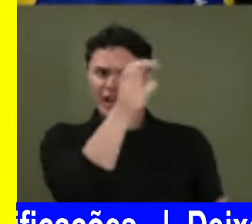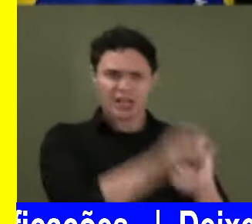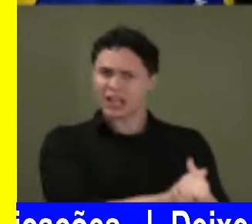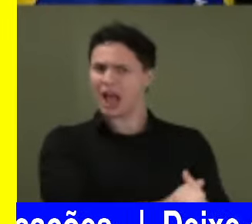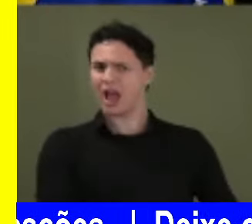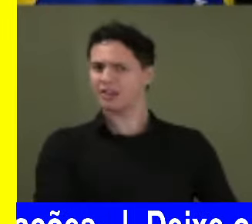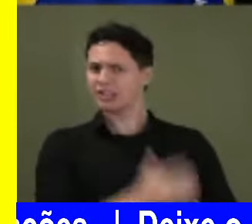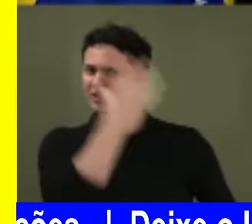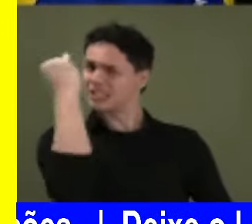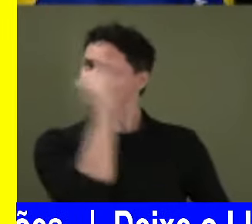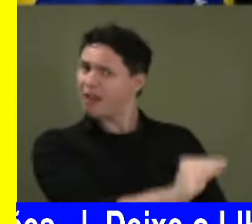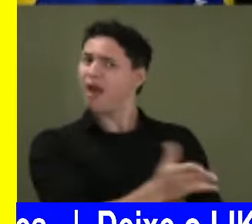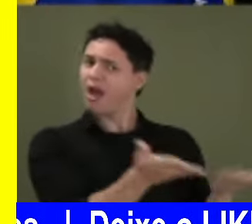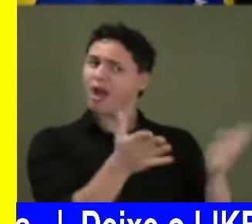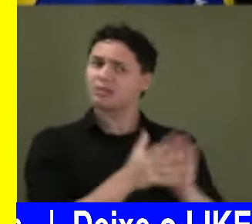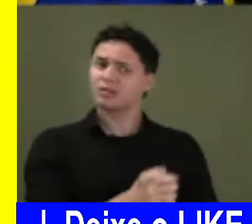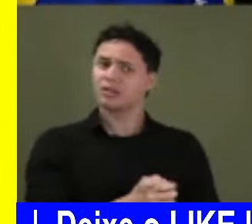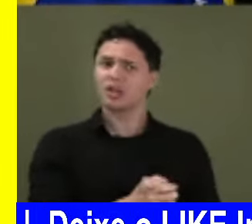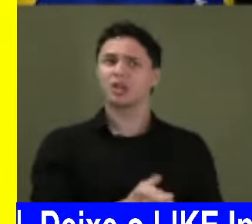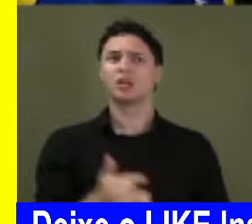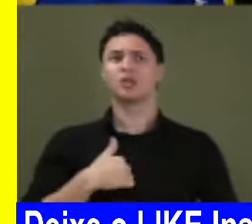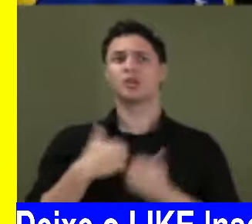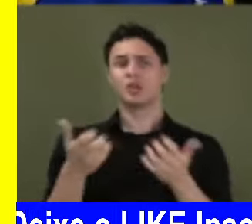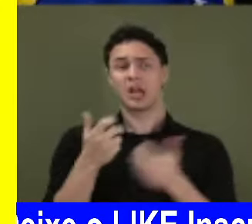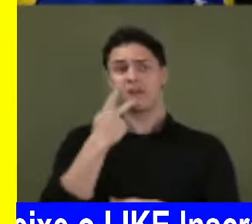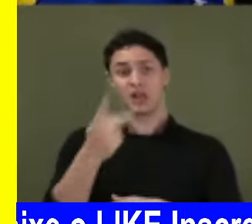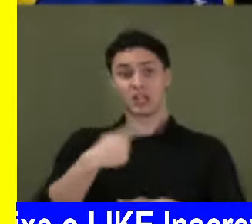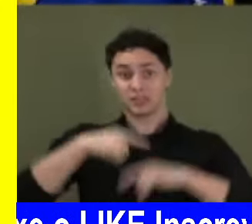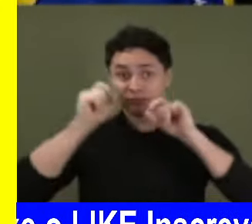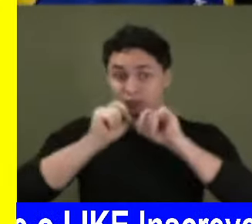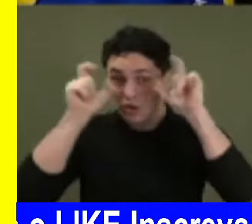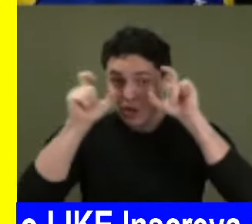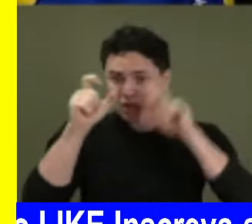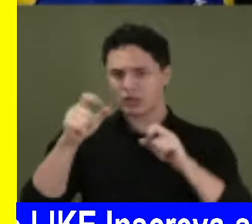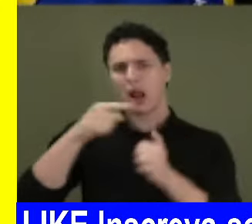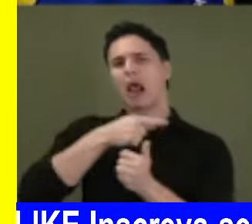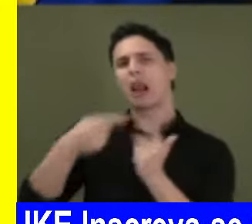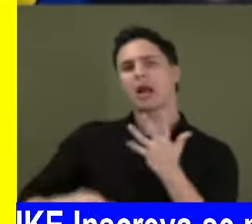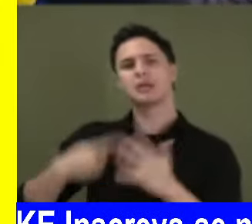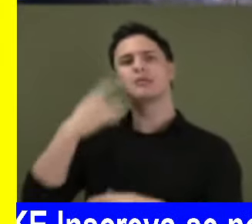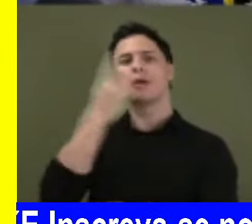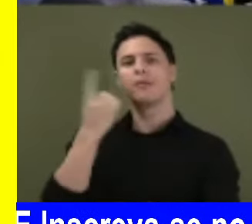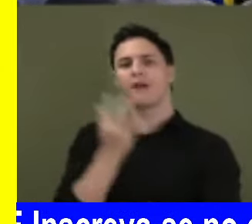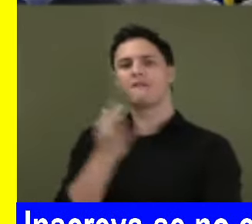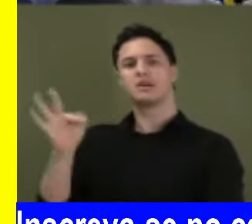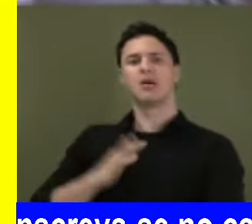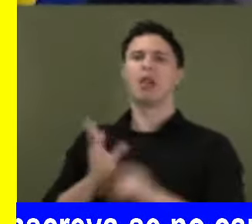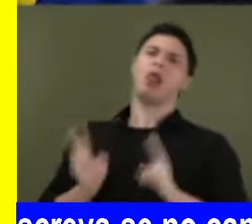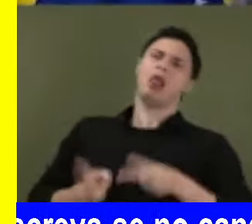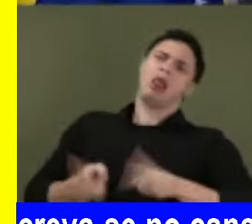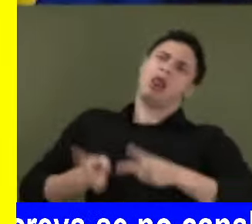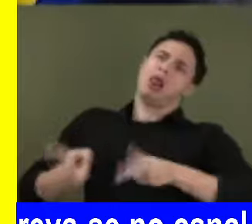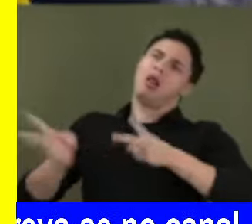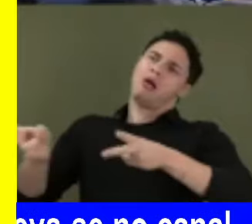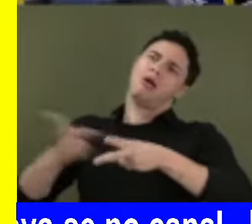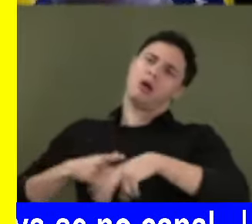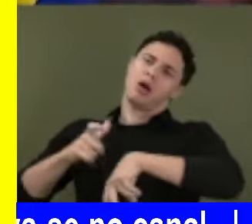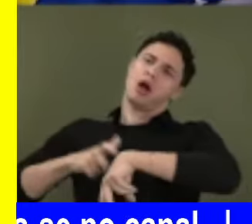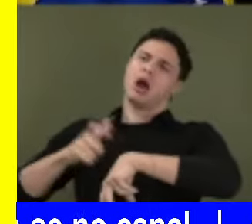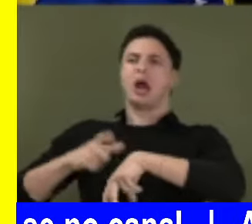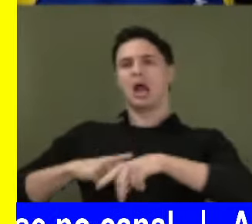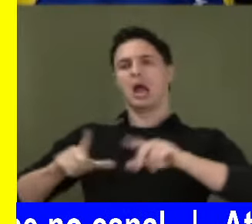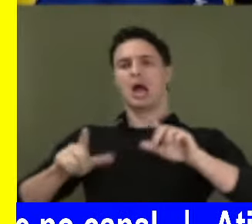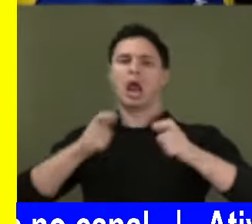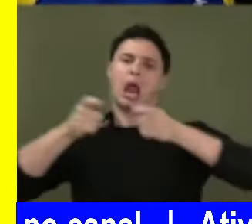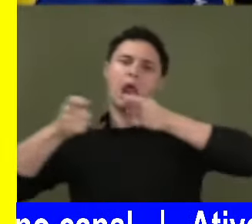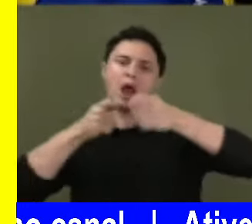Esqueça um pouco. Pois eu quero falar aqui, e chamo a atenção aqui, de tantos deputados federais, porque é toda hora, toda hora a imprensa falar.